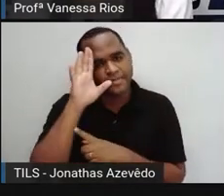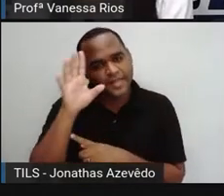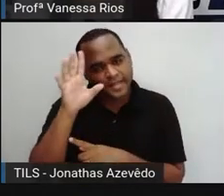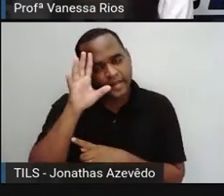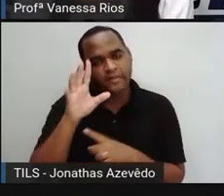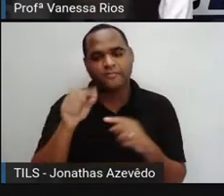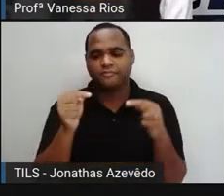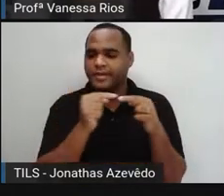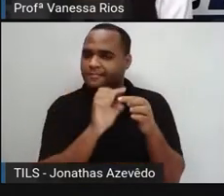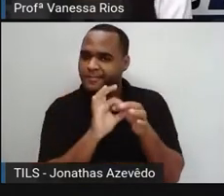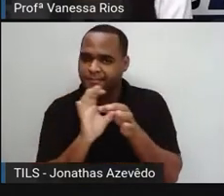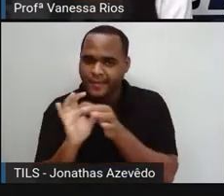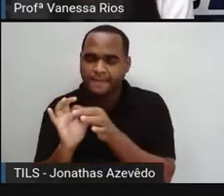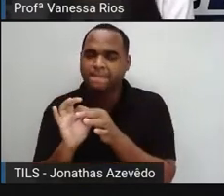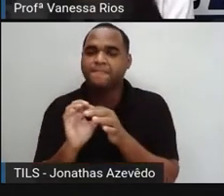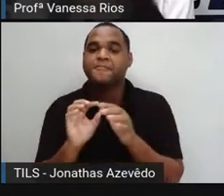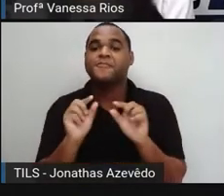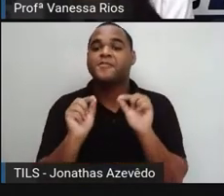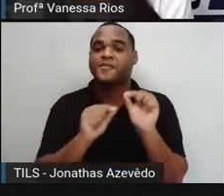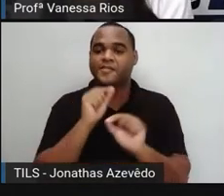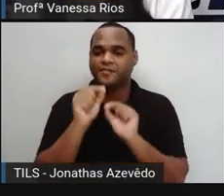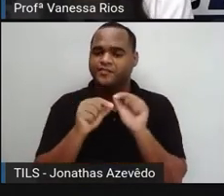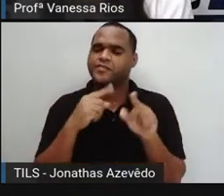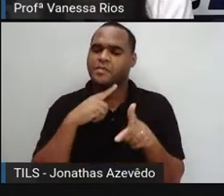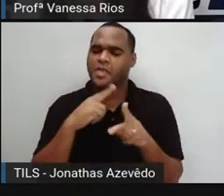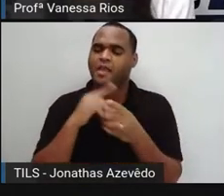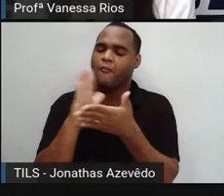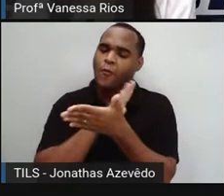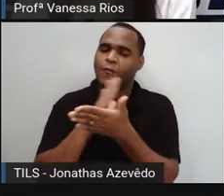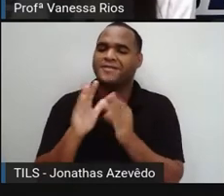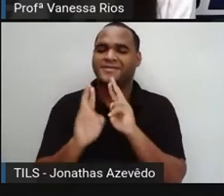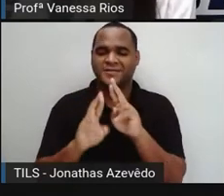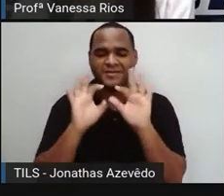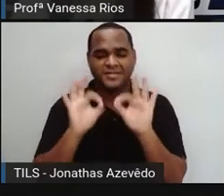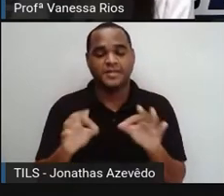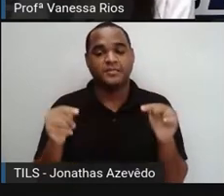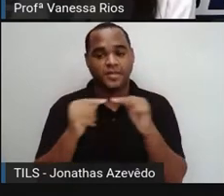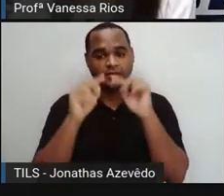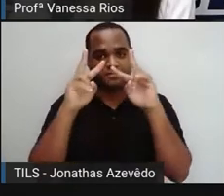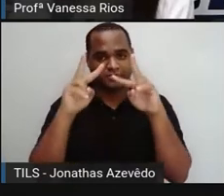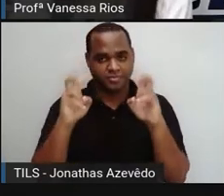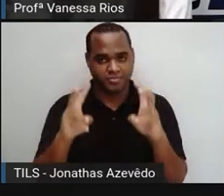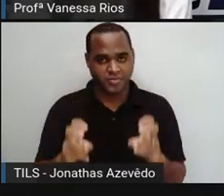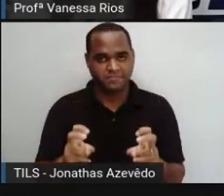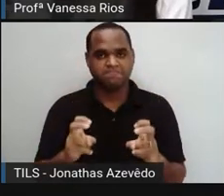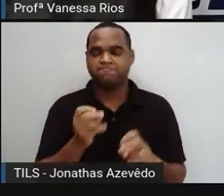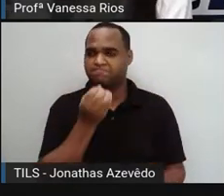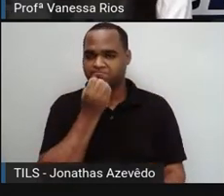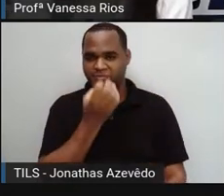formalizando o que talvez seriam as respostas para esses questionamentos.